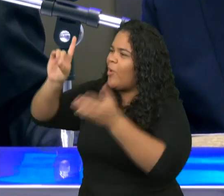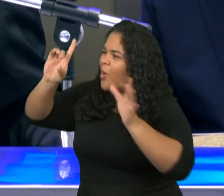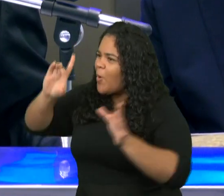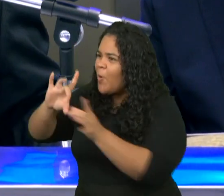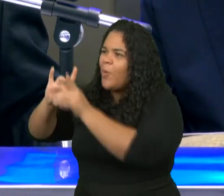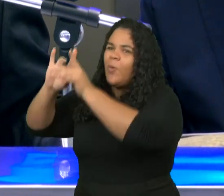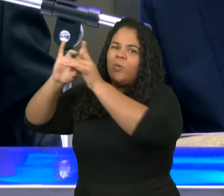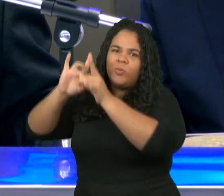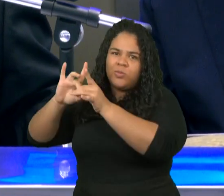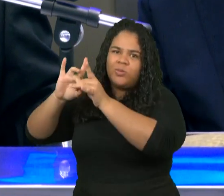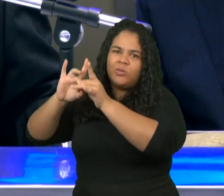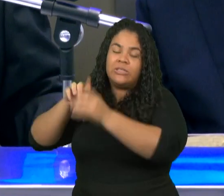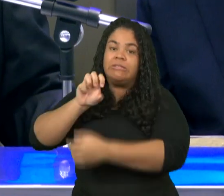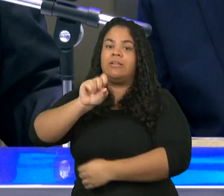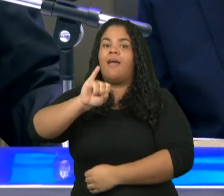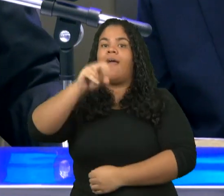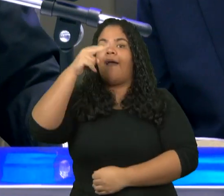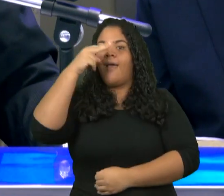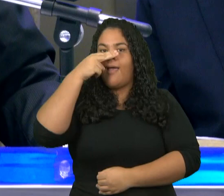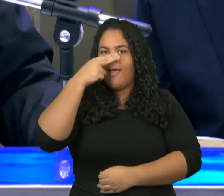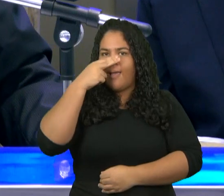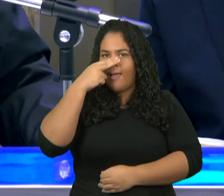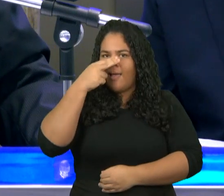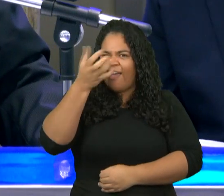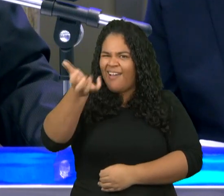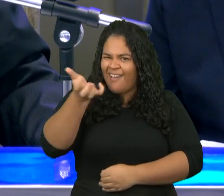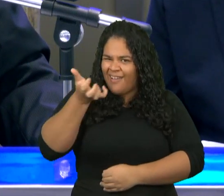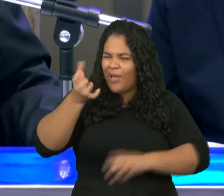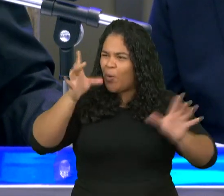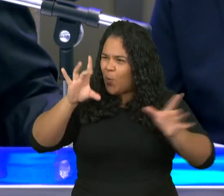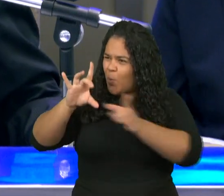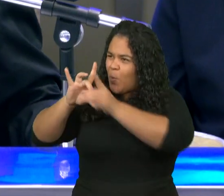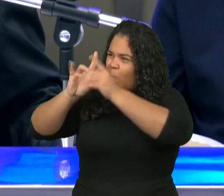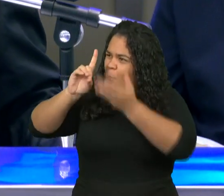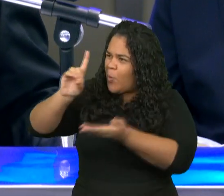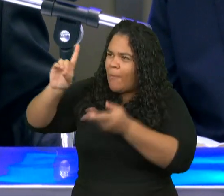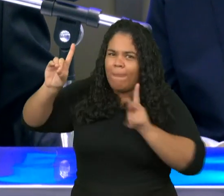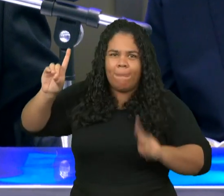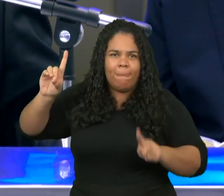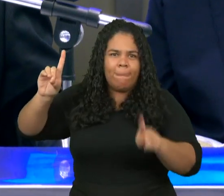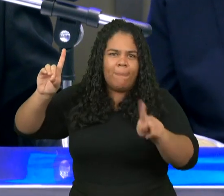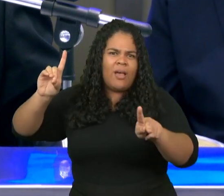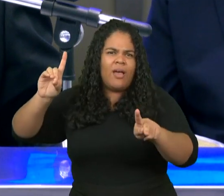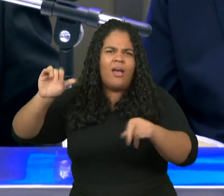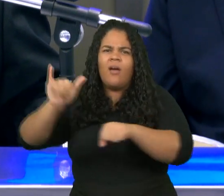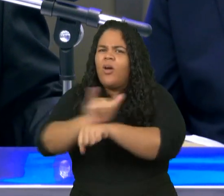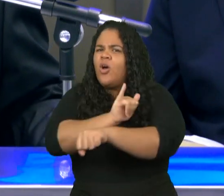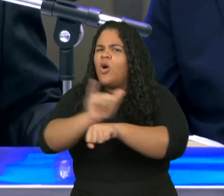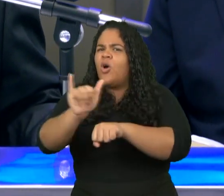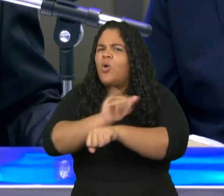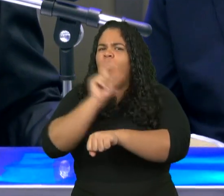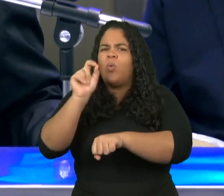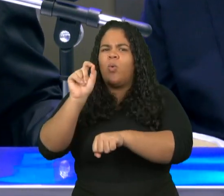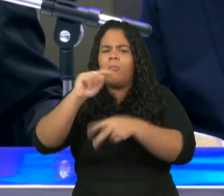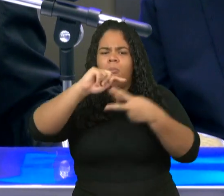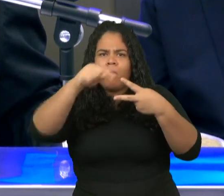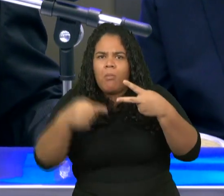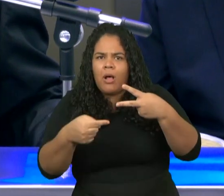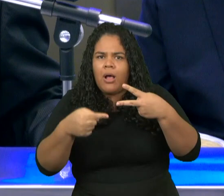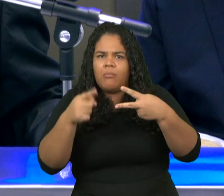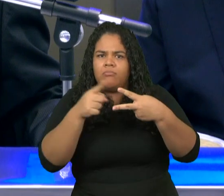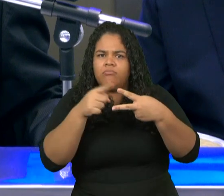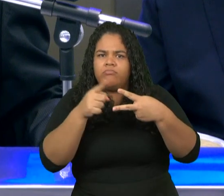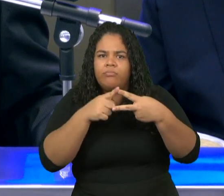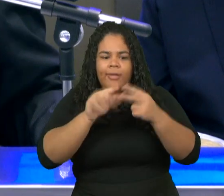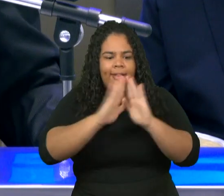crente se quer preservar a comunhão com Deus ele só tem duas ferramentas a palavra e a oração